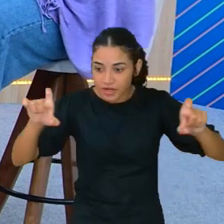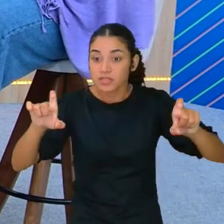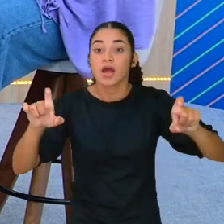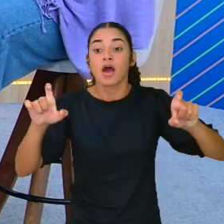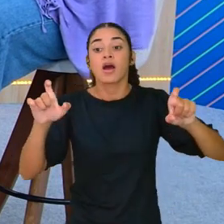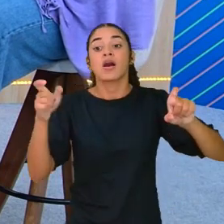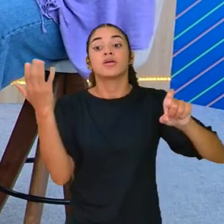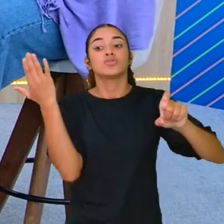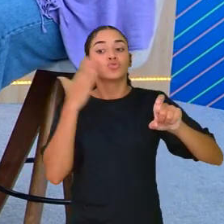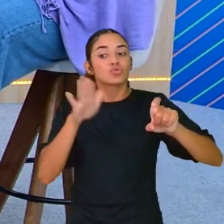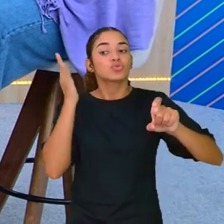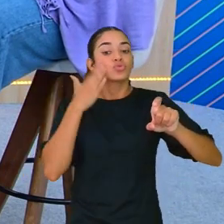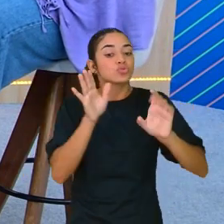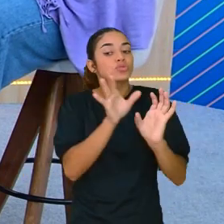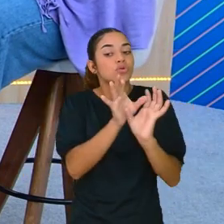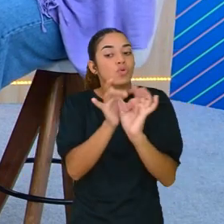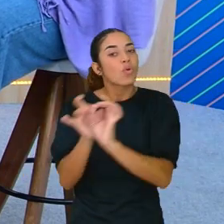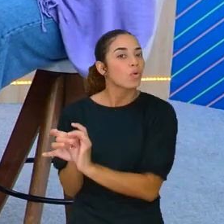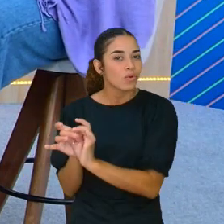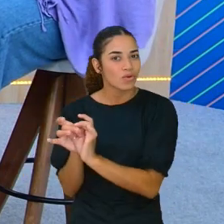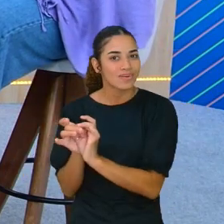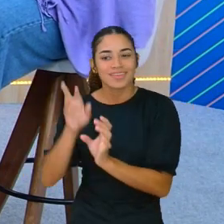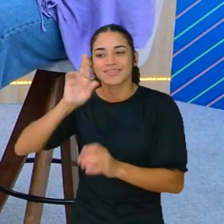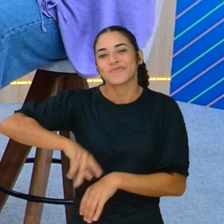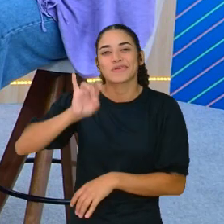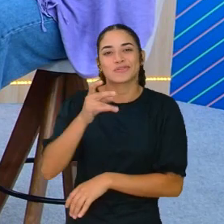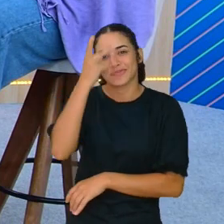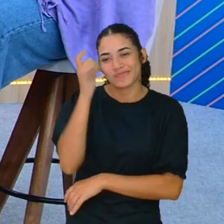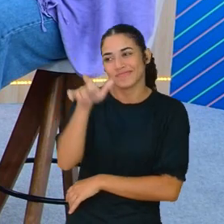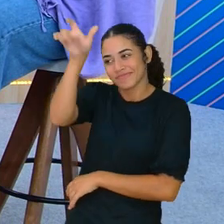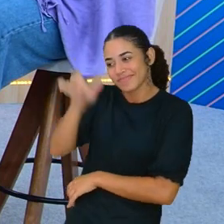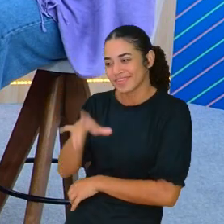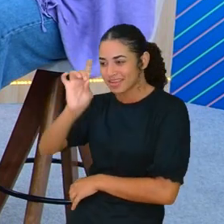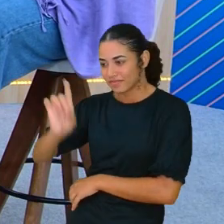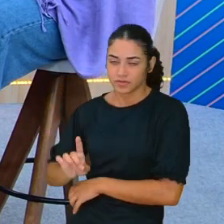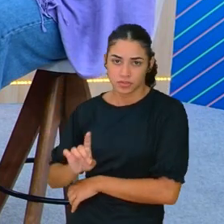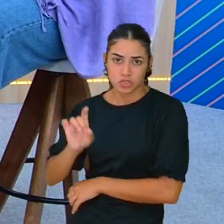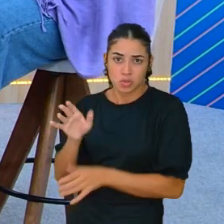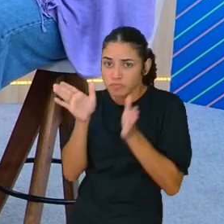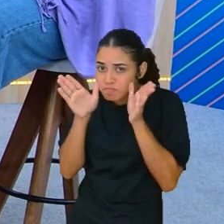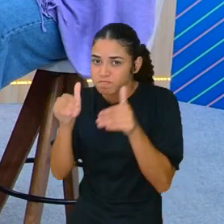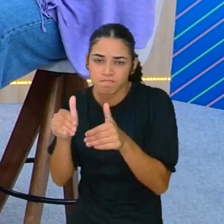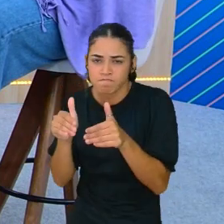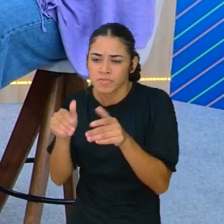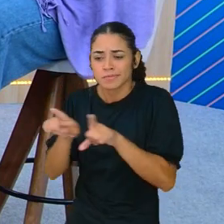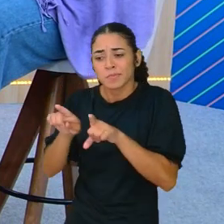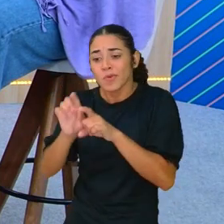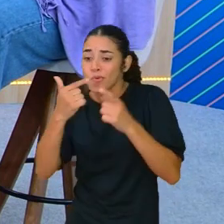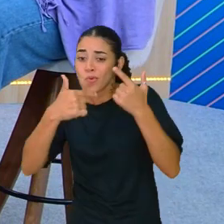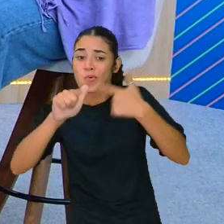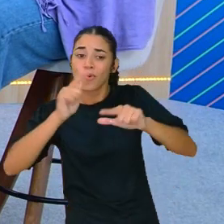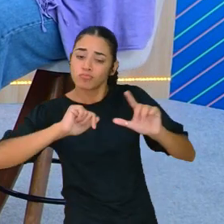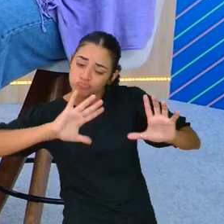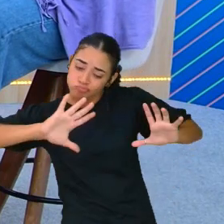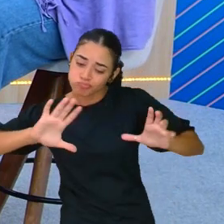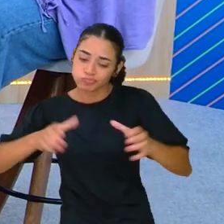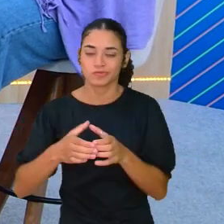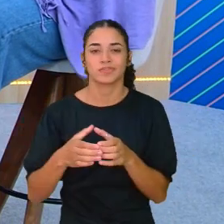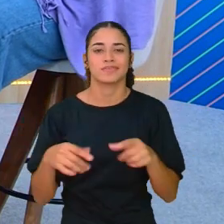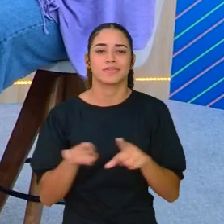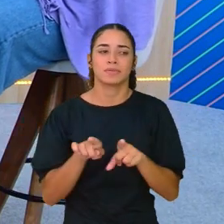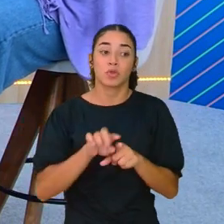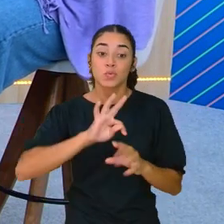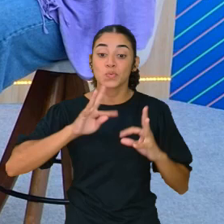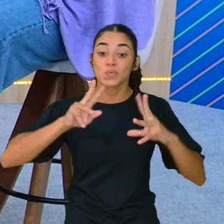alcançar, não só esse estudante com deficiência, que é o nosso papo de hoje, mais envolver todos os outros, que ele